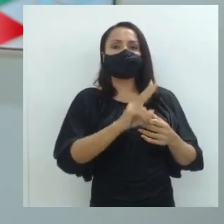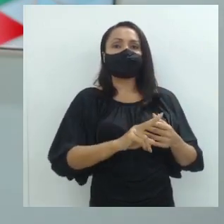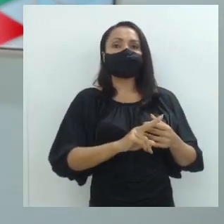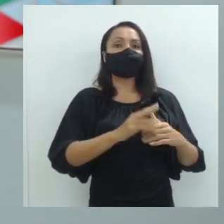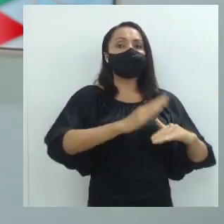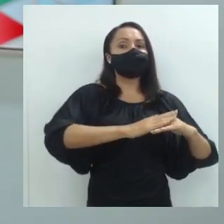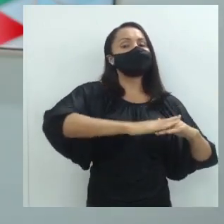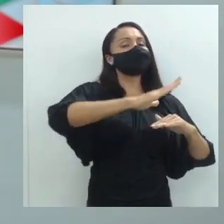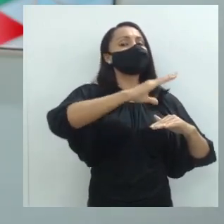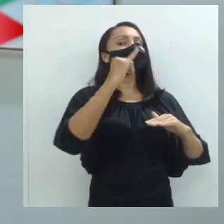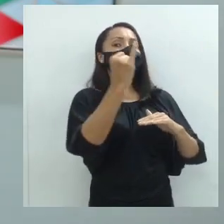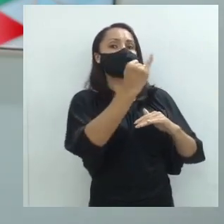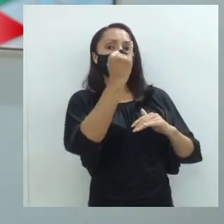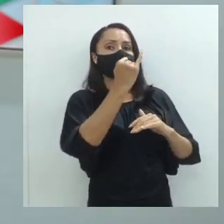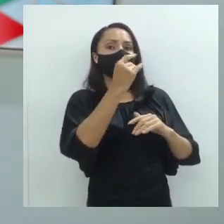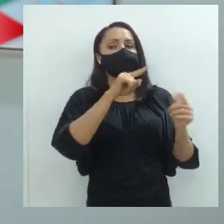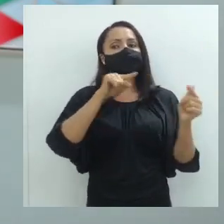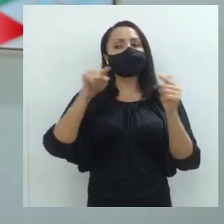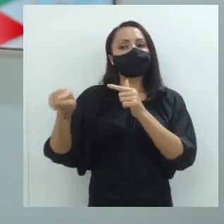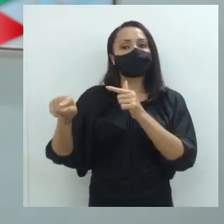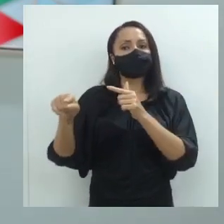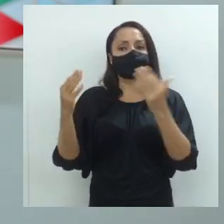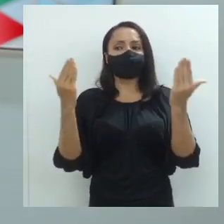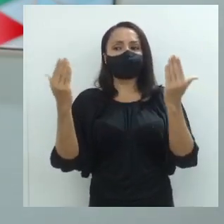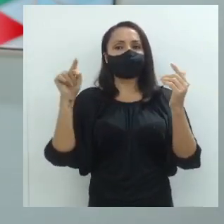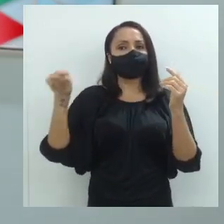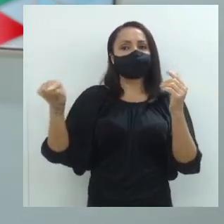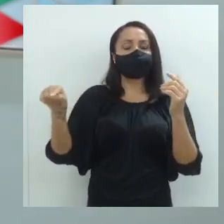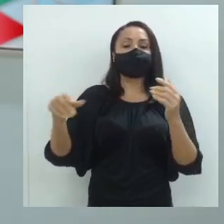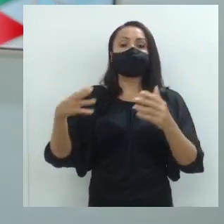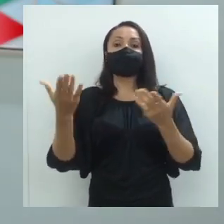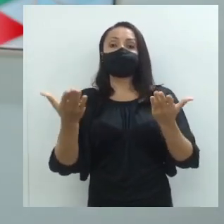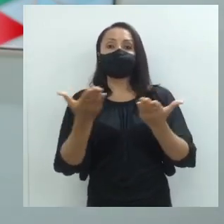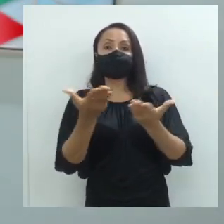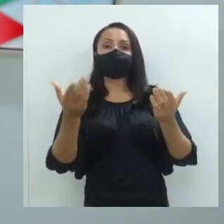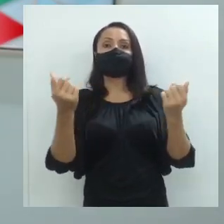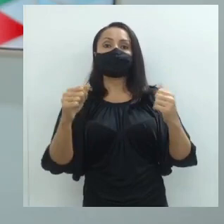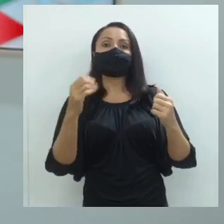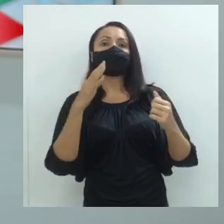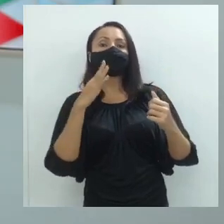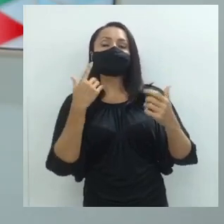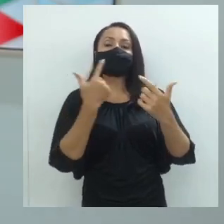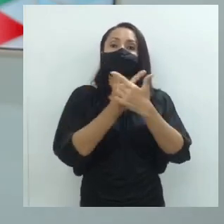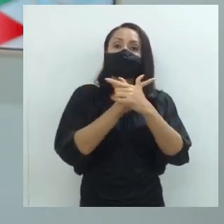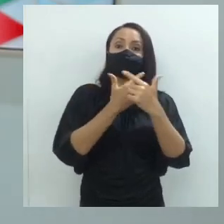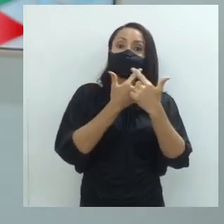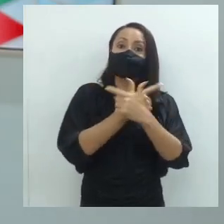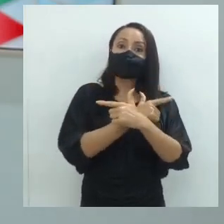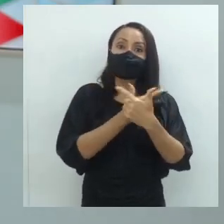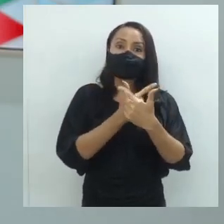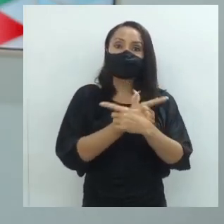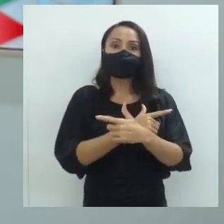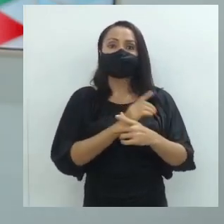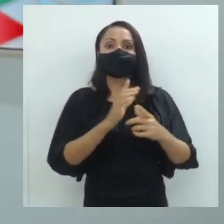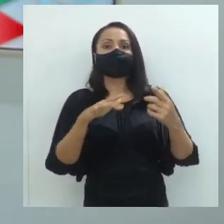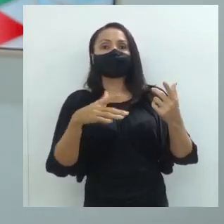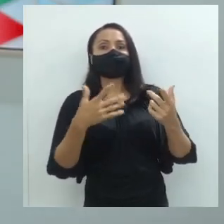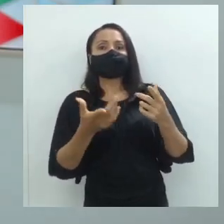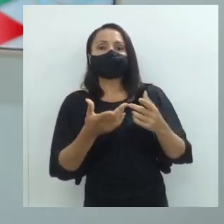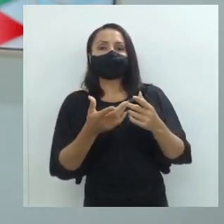importante do que o dito, então para isso você vai ter que conhecer a ironia, vamos conhecer a